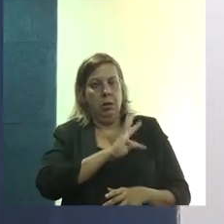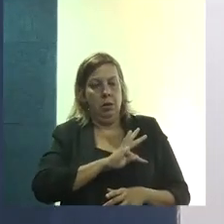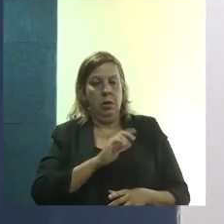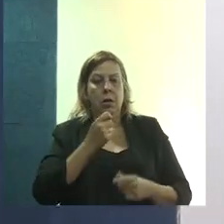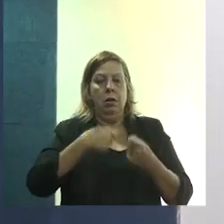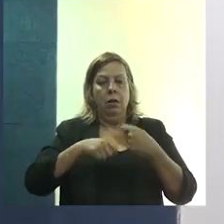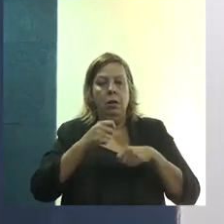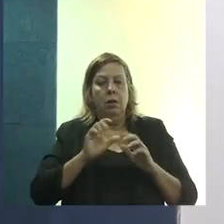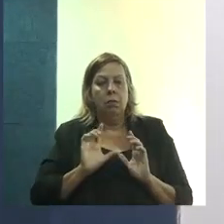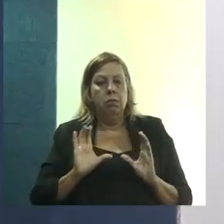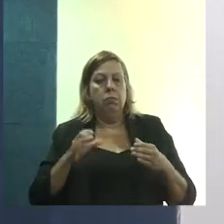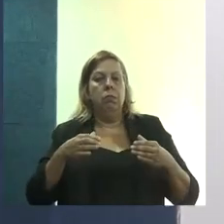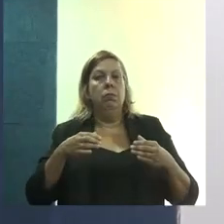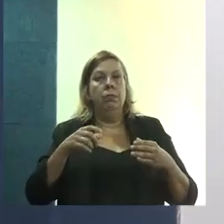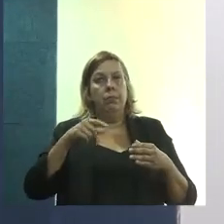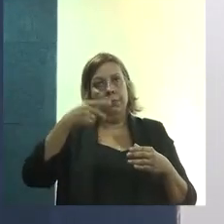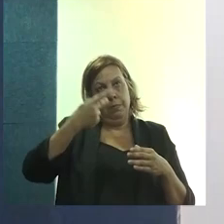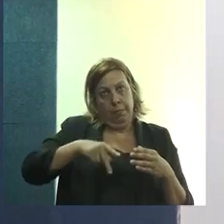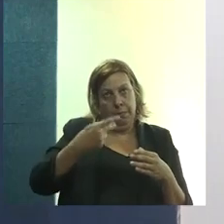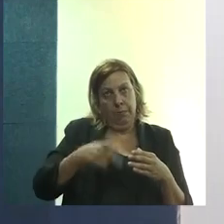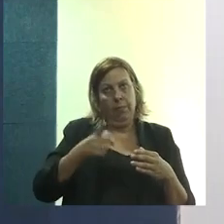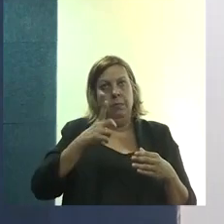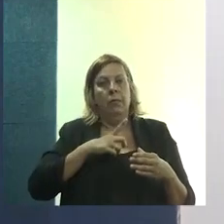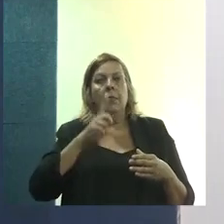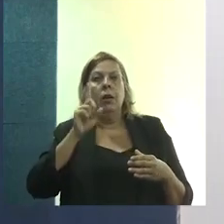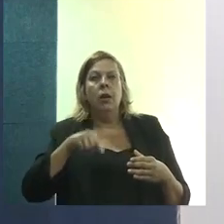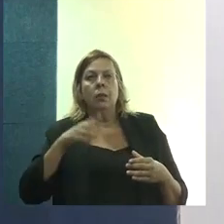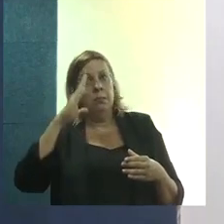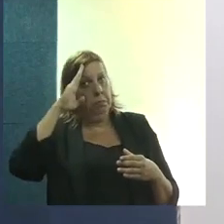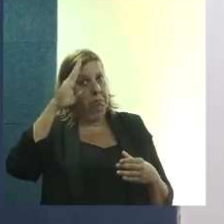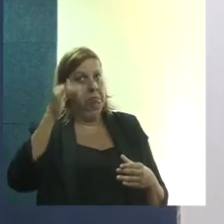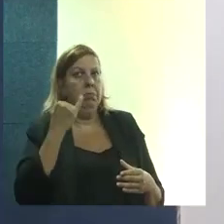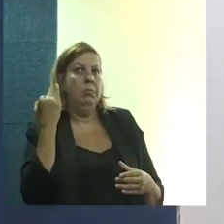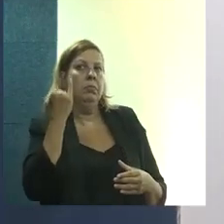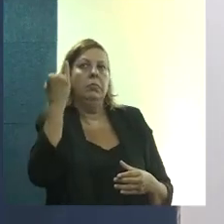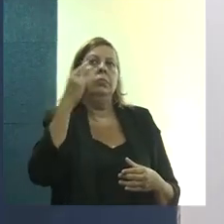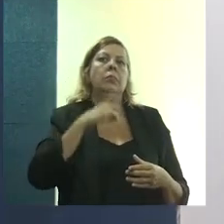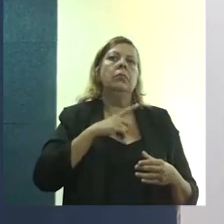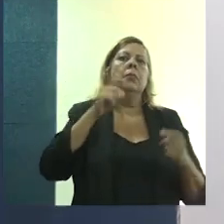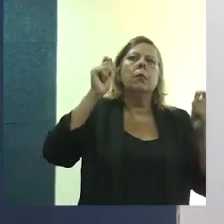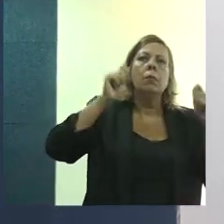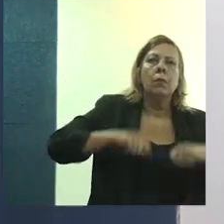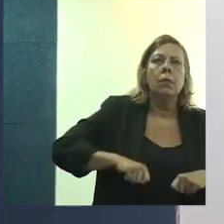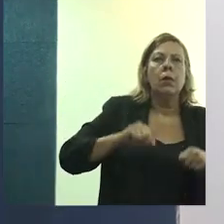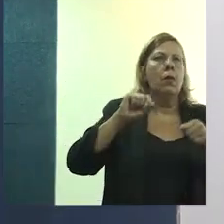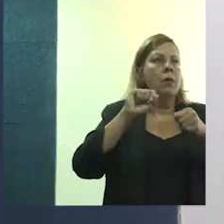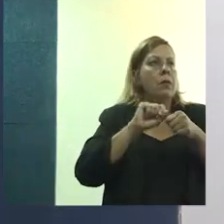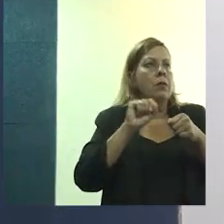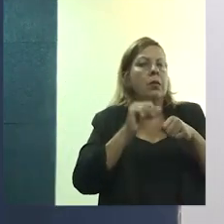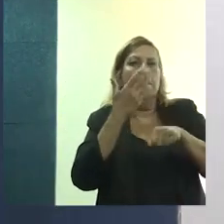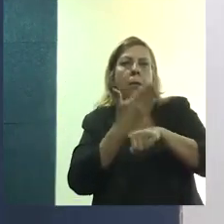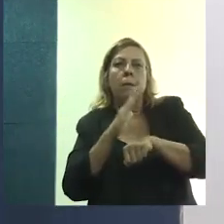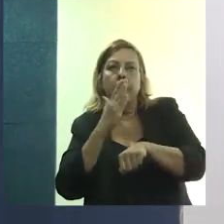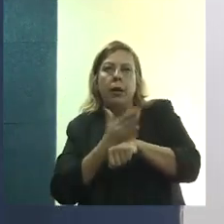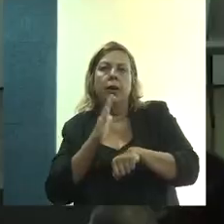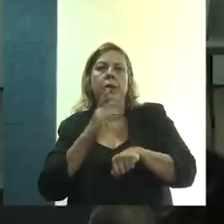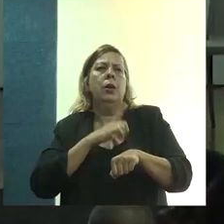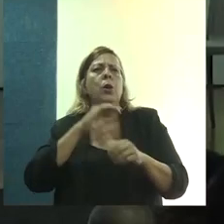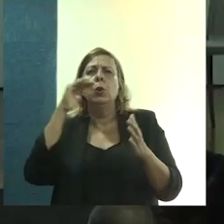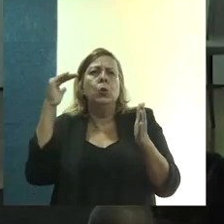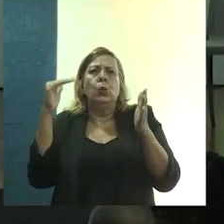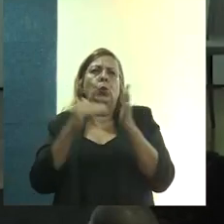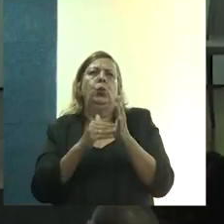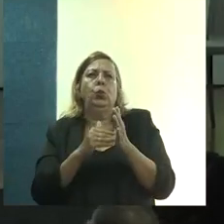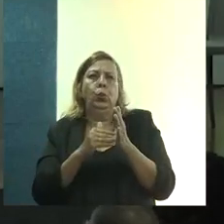Esses escritórios de assessoria técnica que são essenciais para a gente poder, então, estar botando em prática